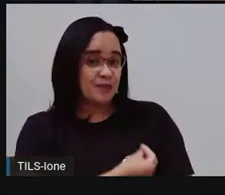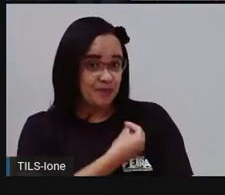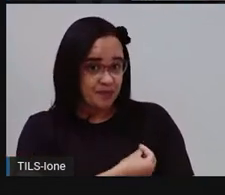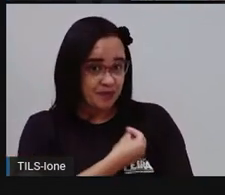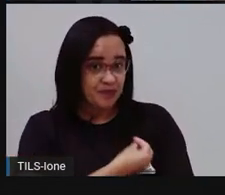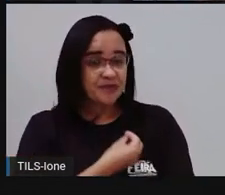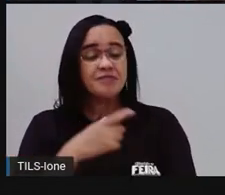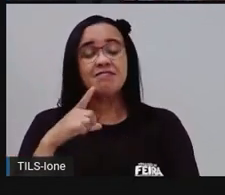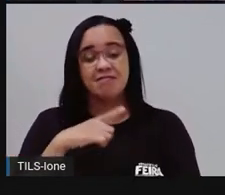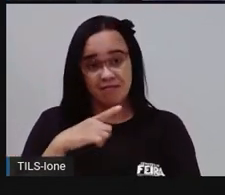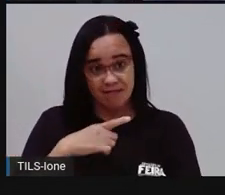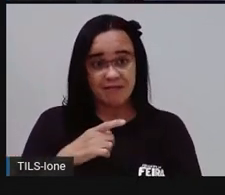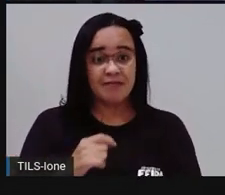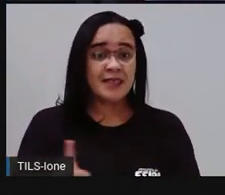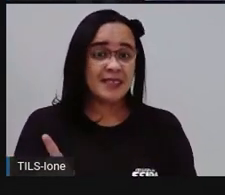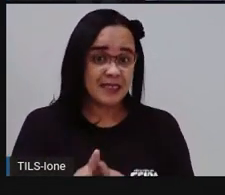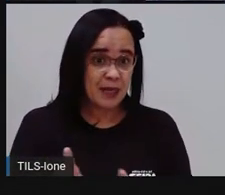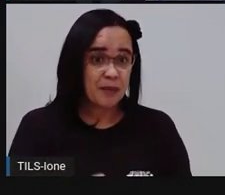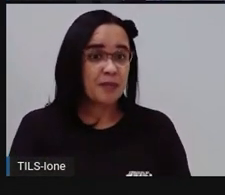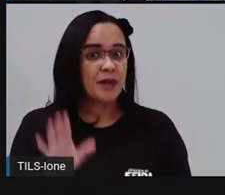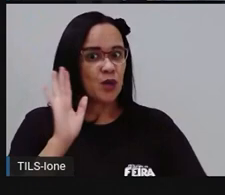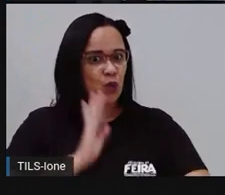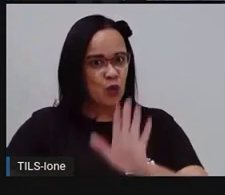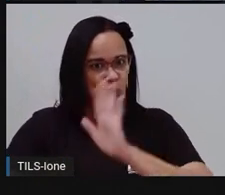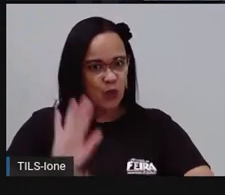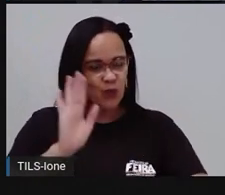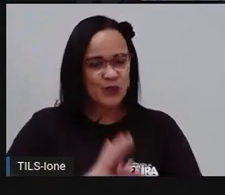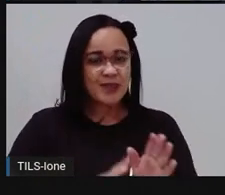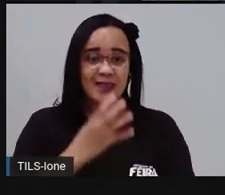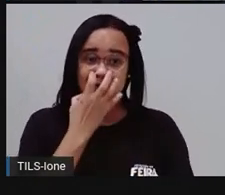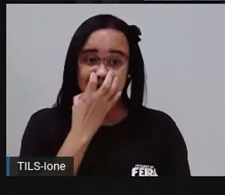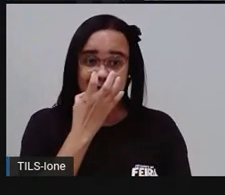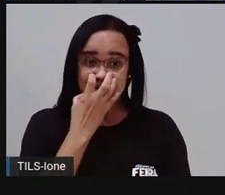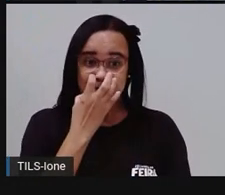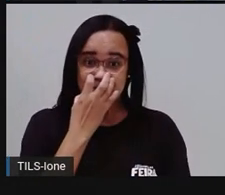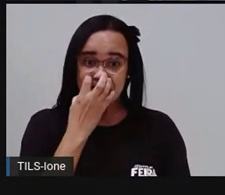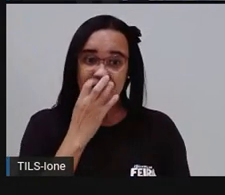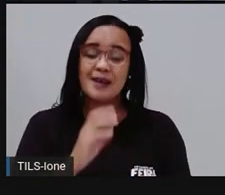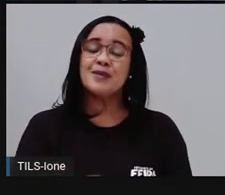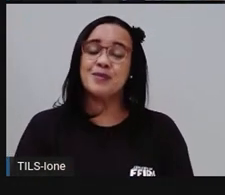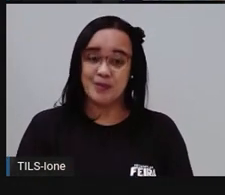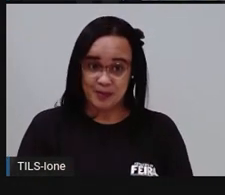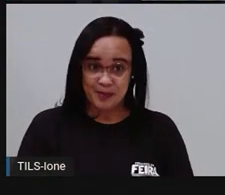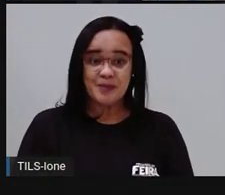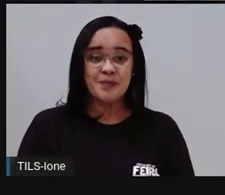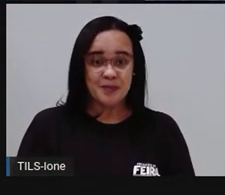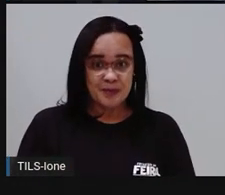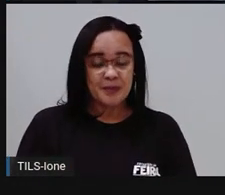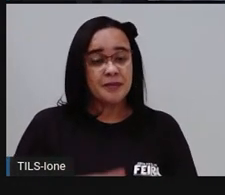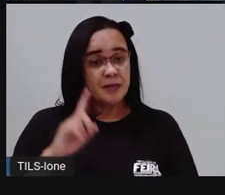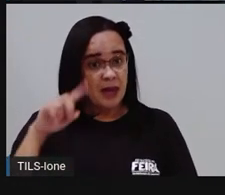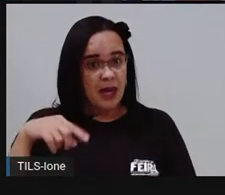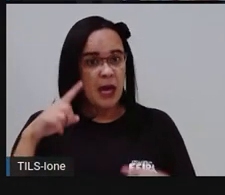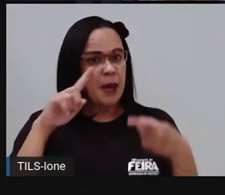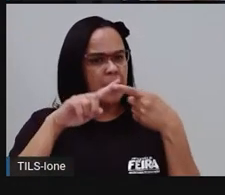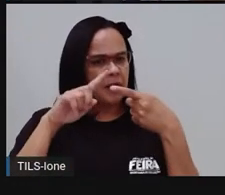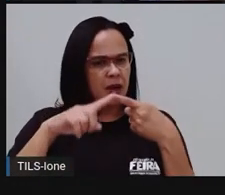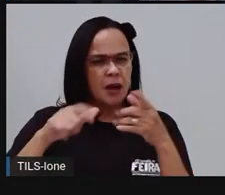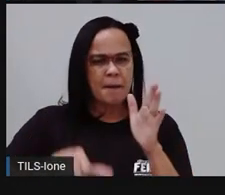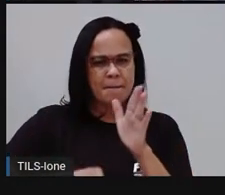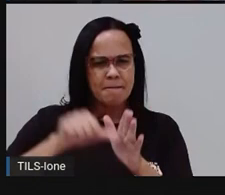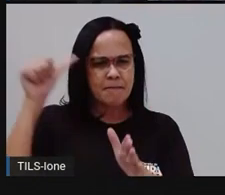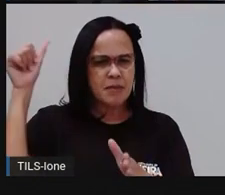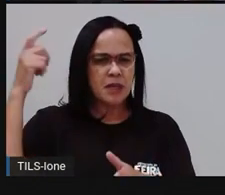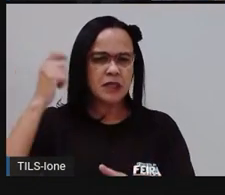os cuidados com os nossos pets também. Então, como a Pro colocou aqui, que nós precisamos escovar os dentes, né? Para